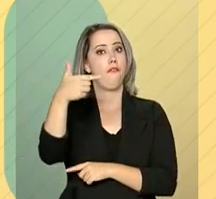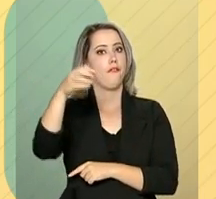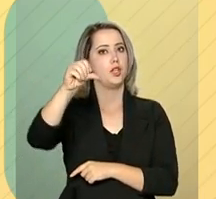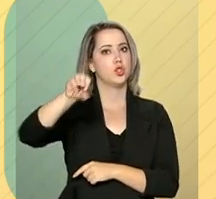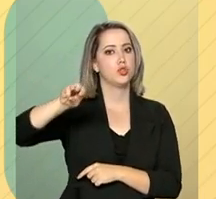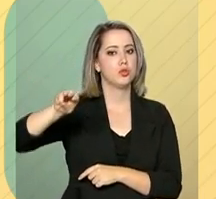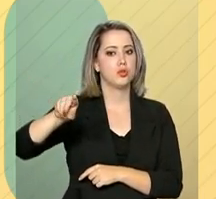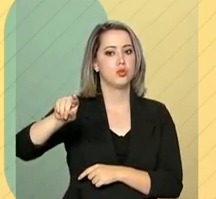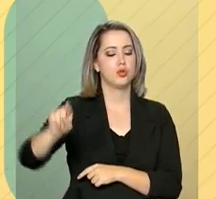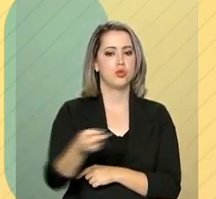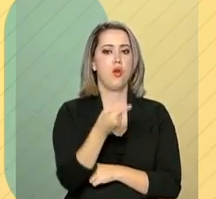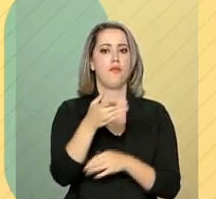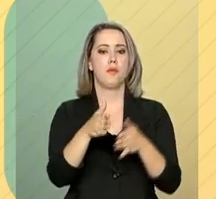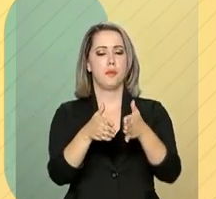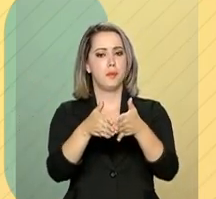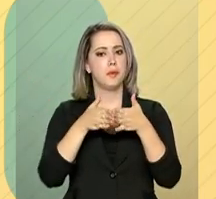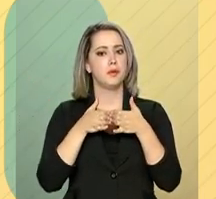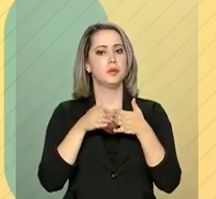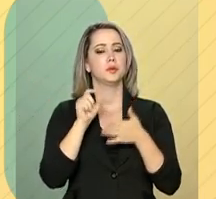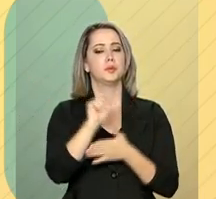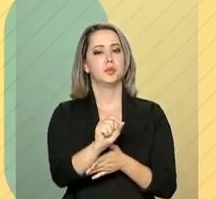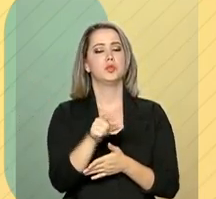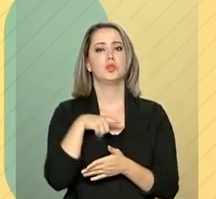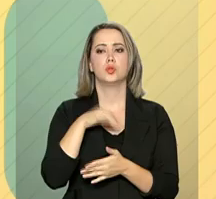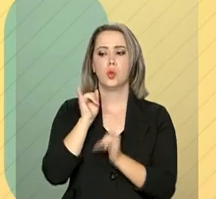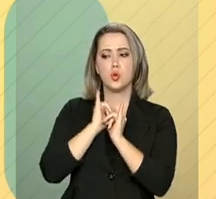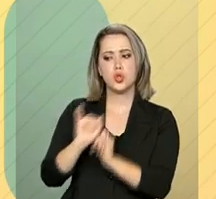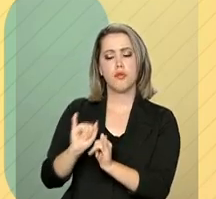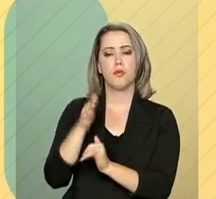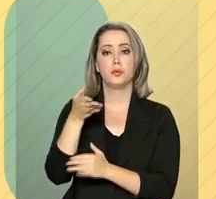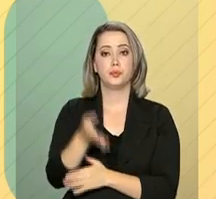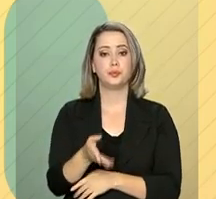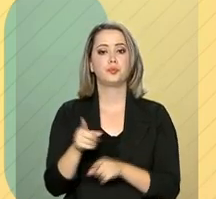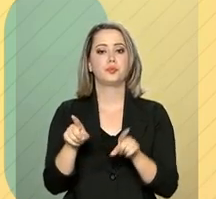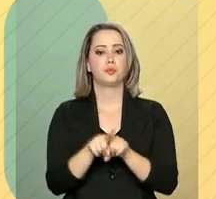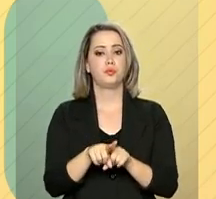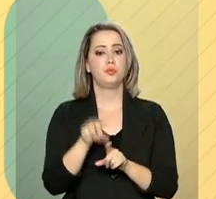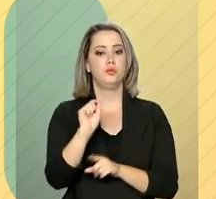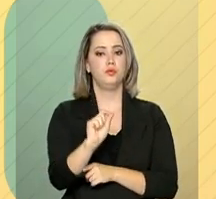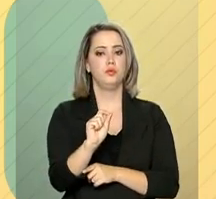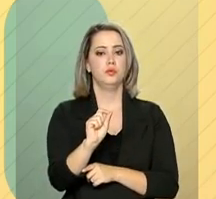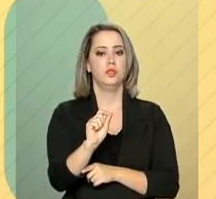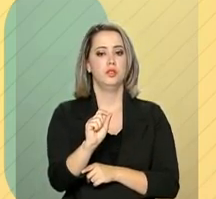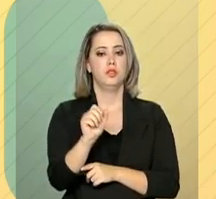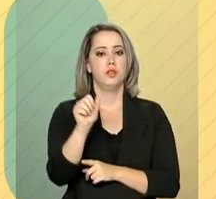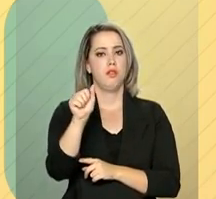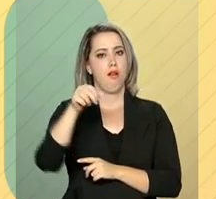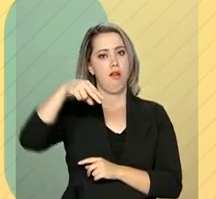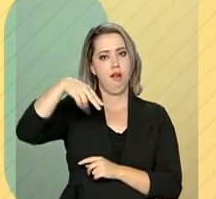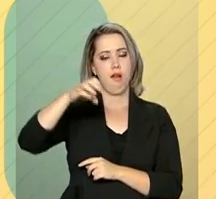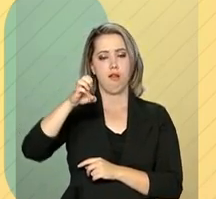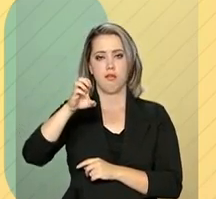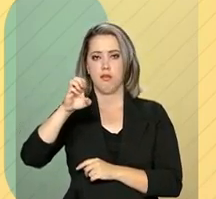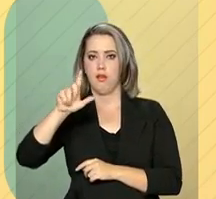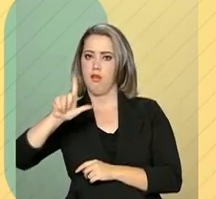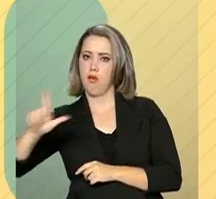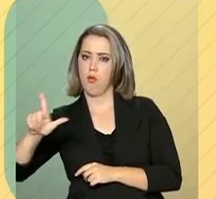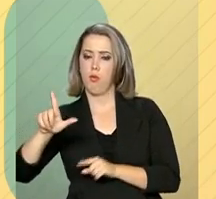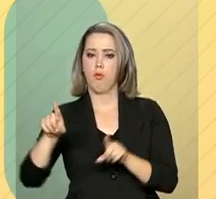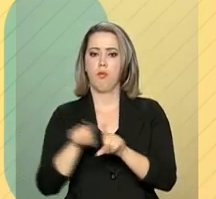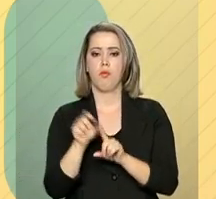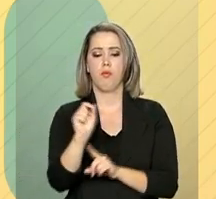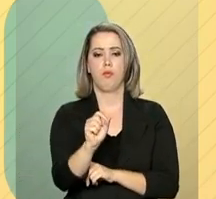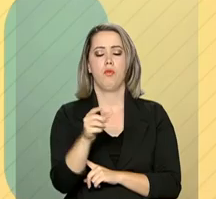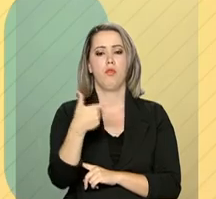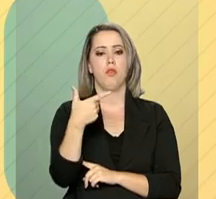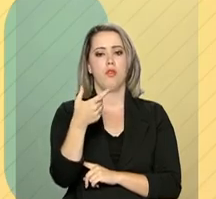29.864 pedidos, e da Agência Nacional de Energia Elétrica, ANEL, com